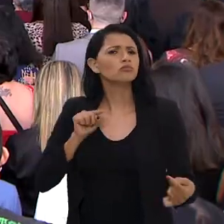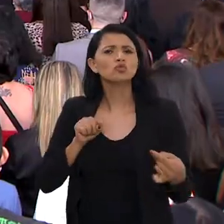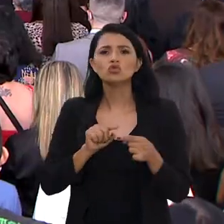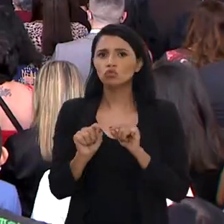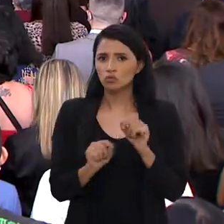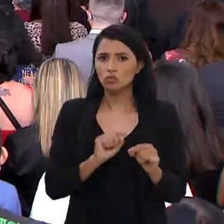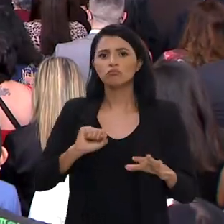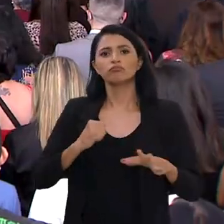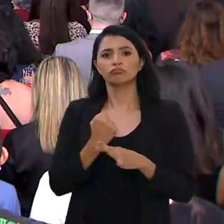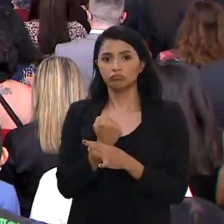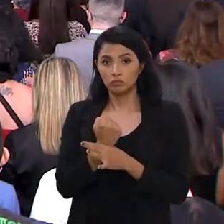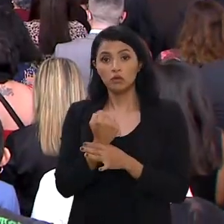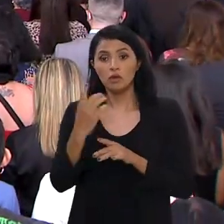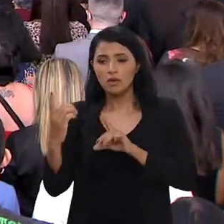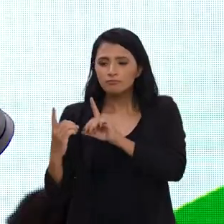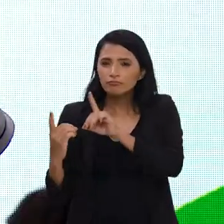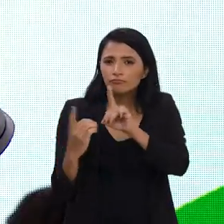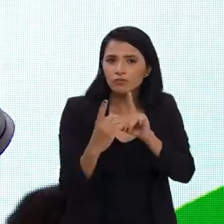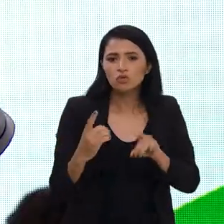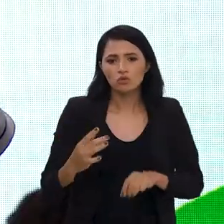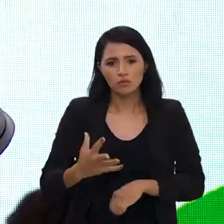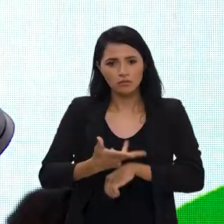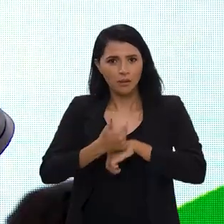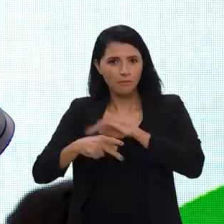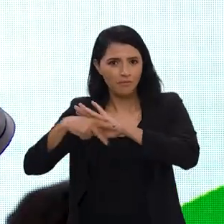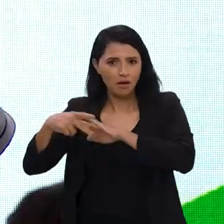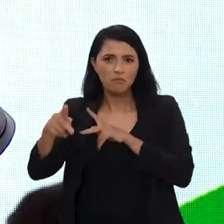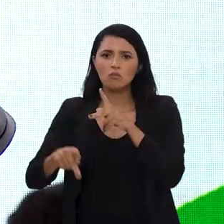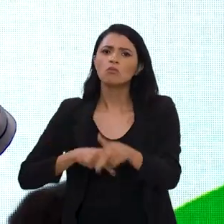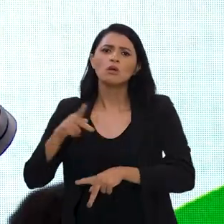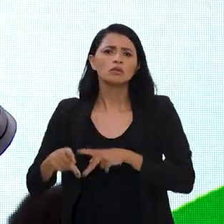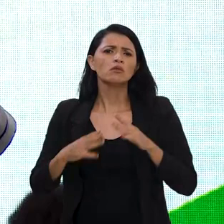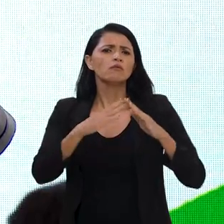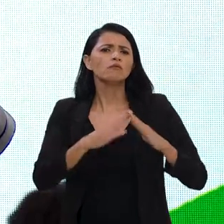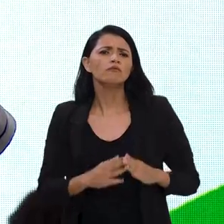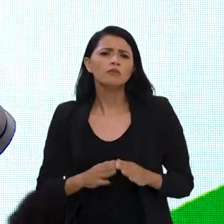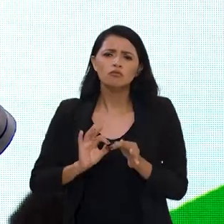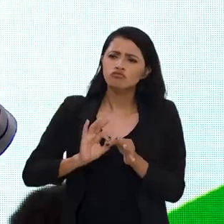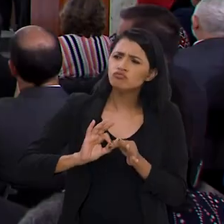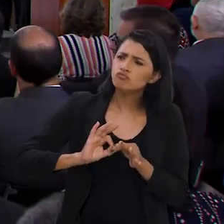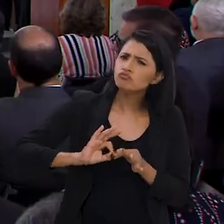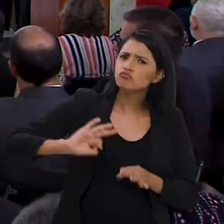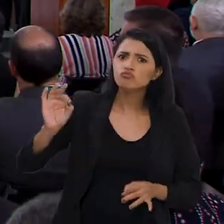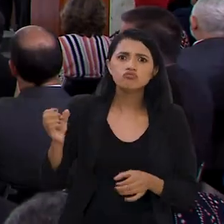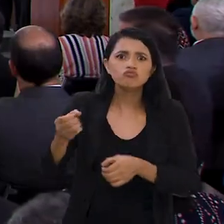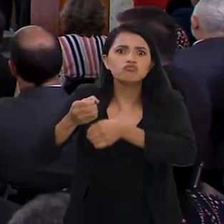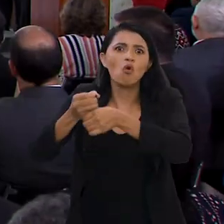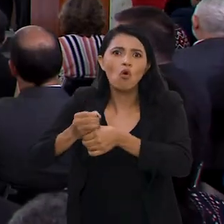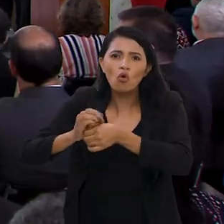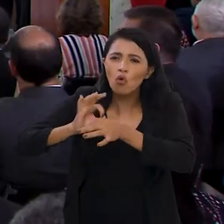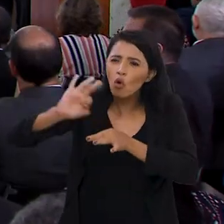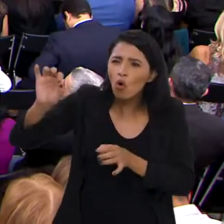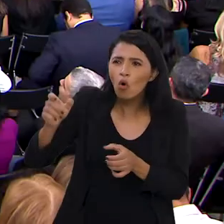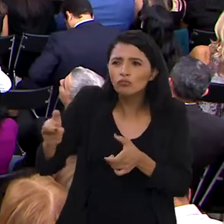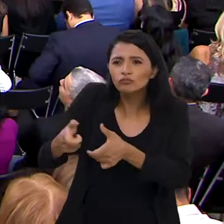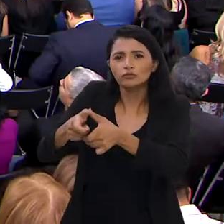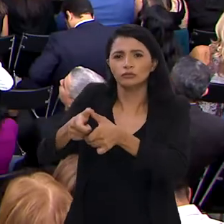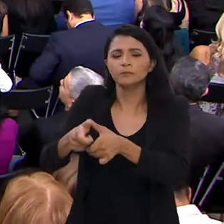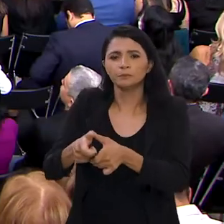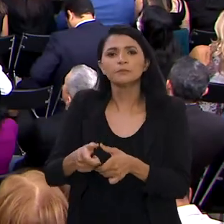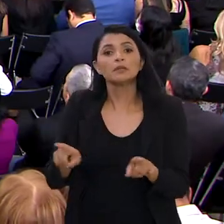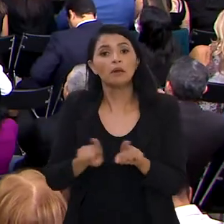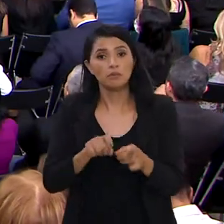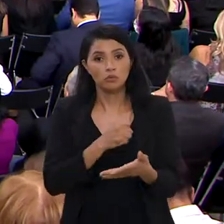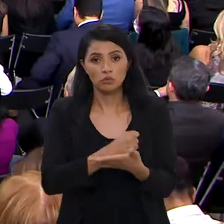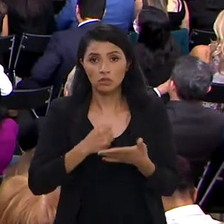objetivo é garantir atendimento de qualidade para a população que mora em localidades remotas no interior do país. Além de